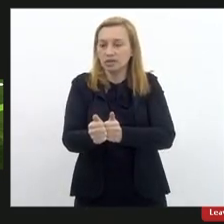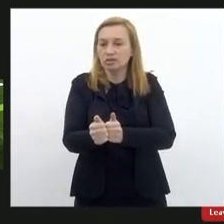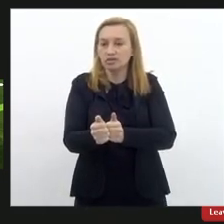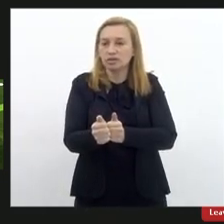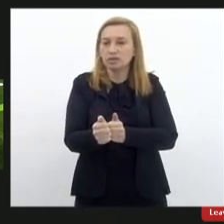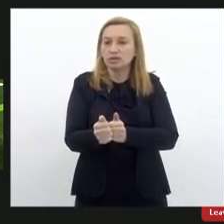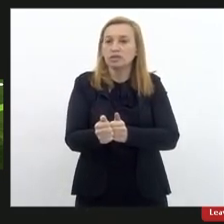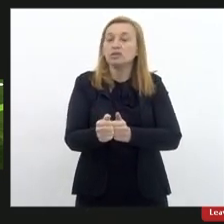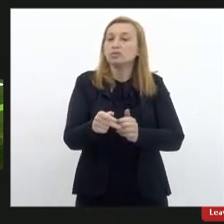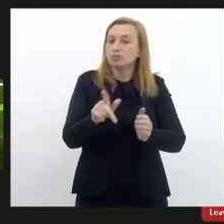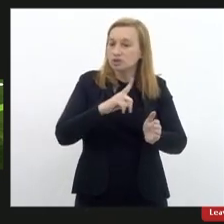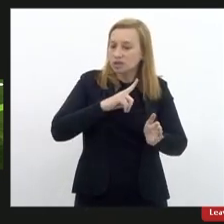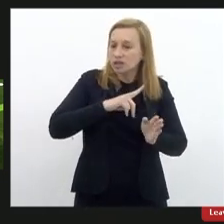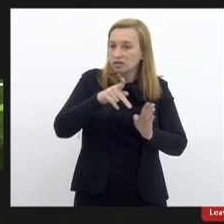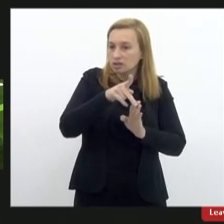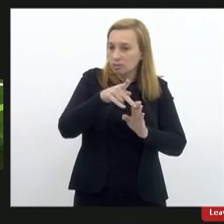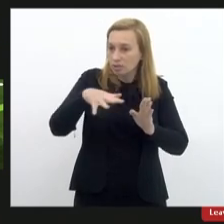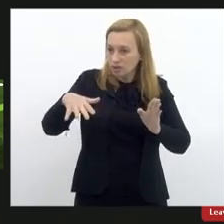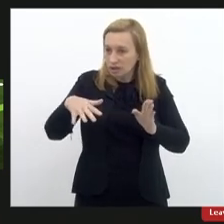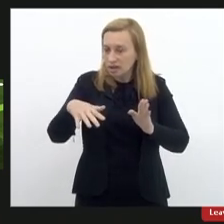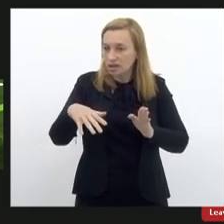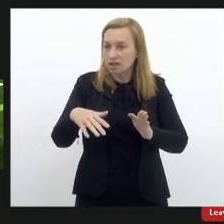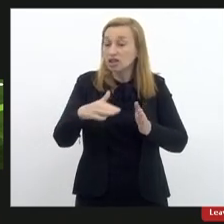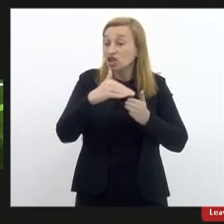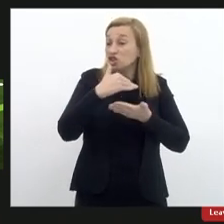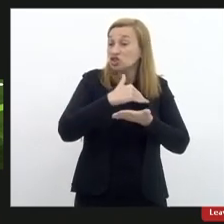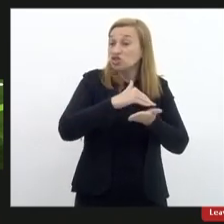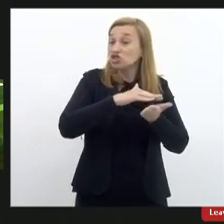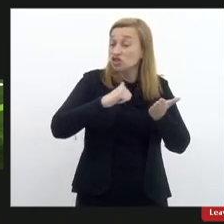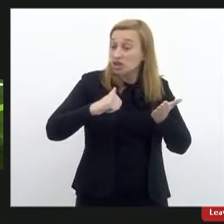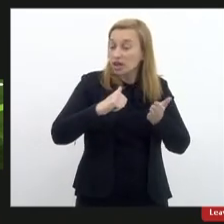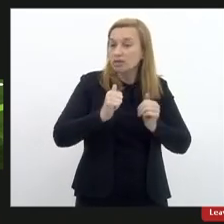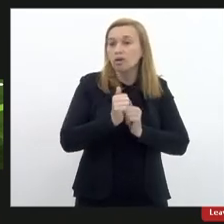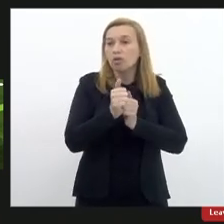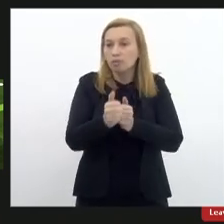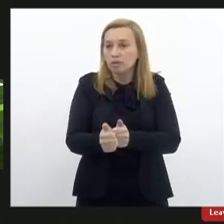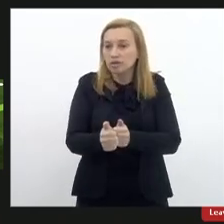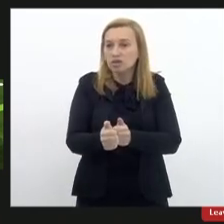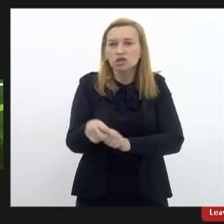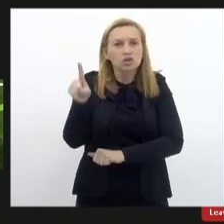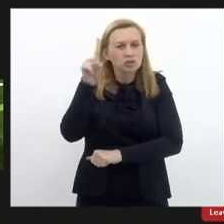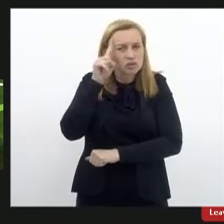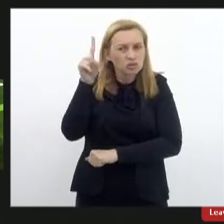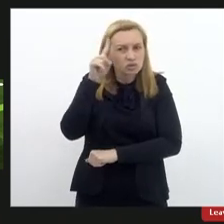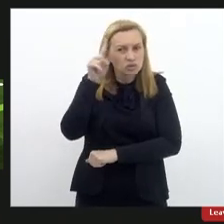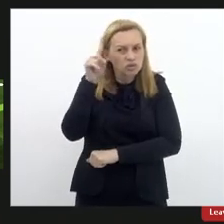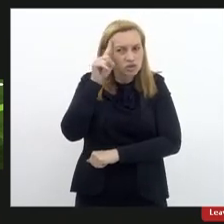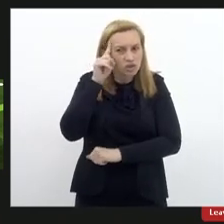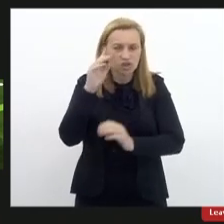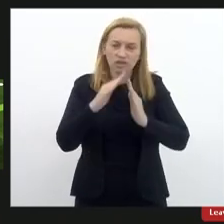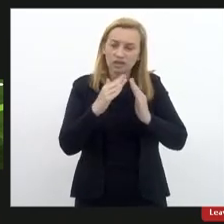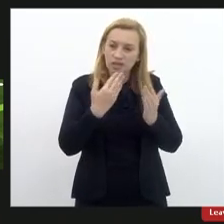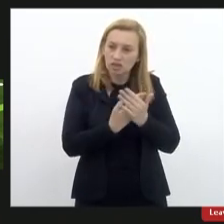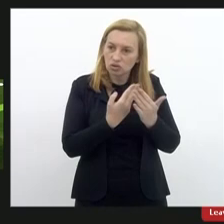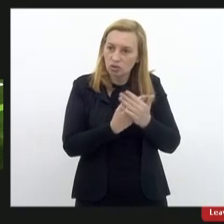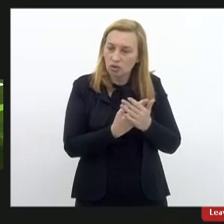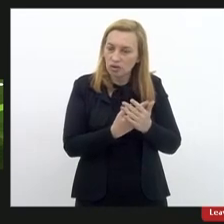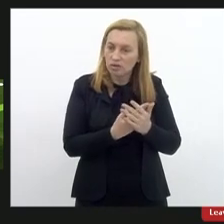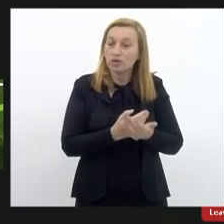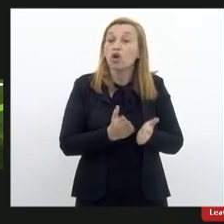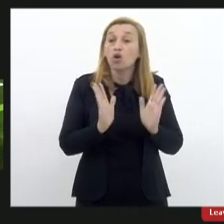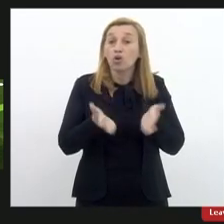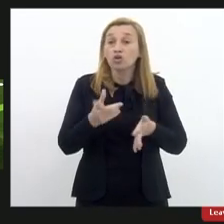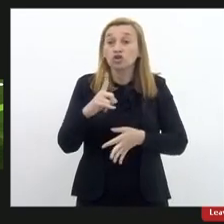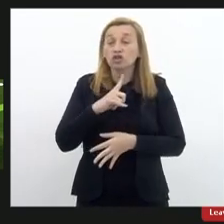prevê a nossa portaria de atribuições, quando nos tiraram do acompanhamento cotidiano das escolas. Hoje, nós